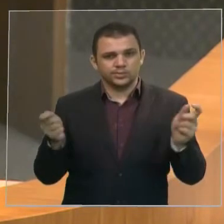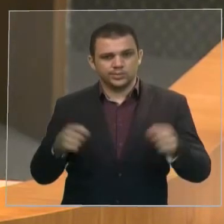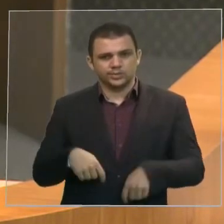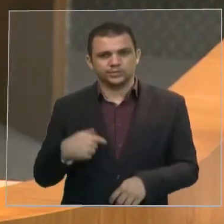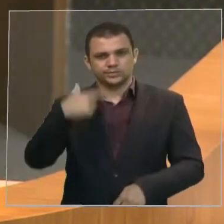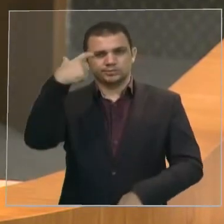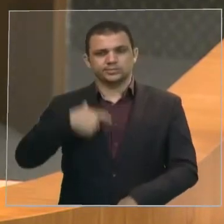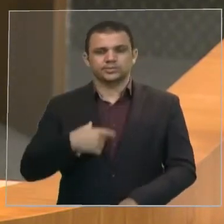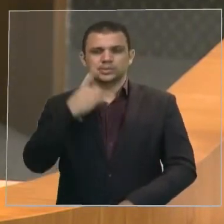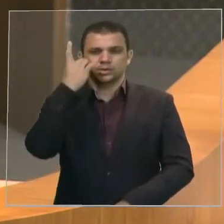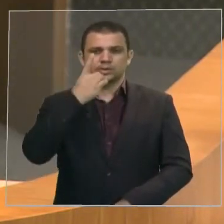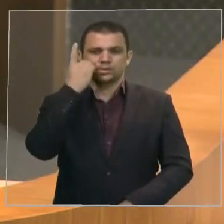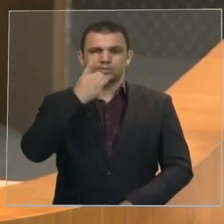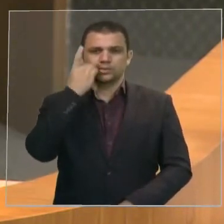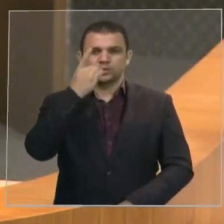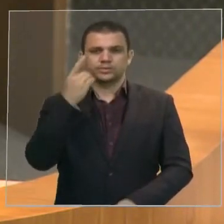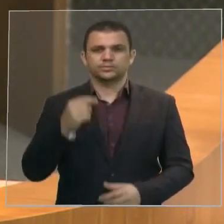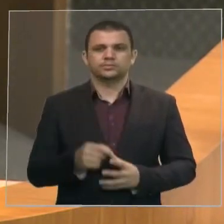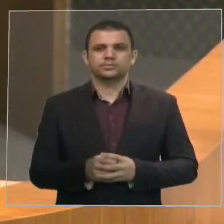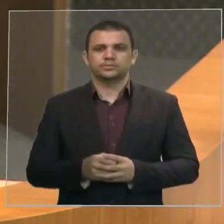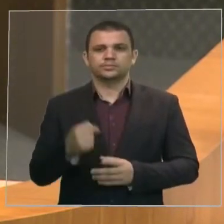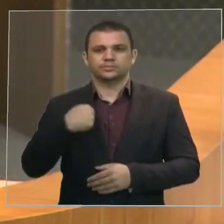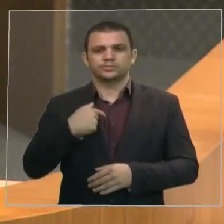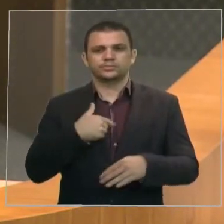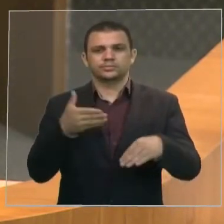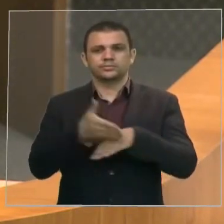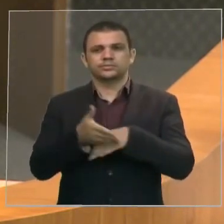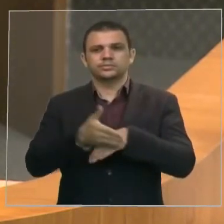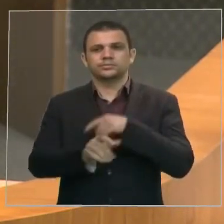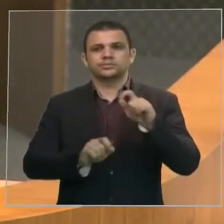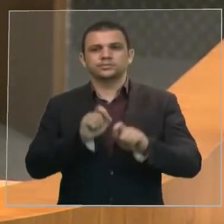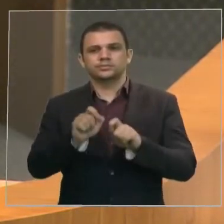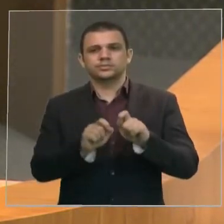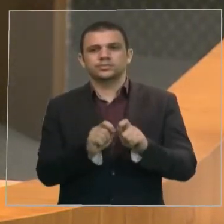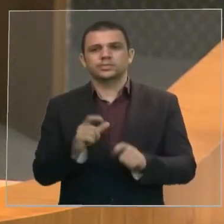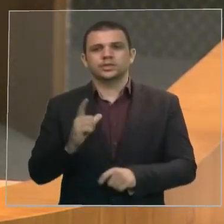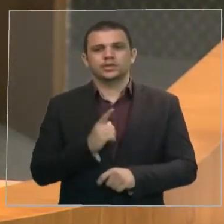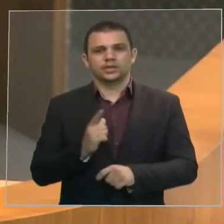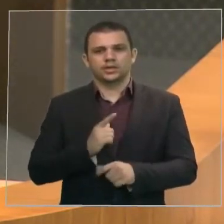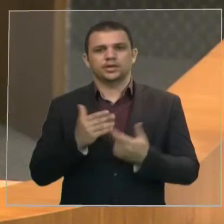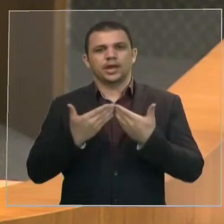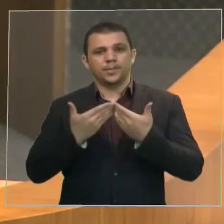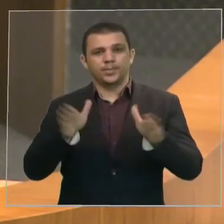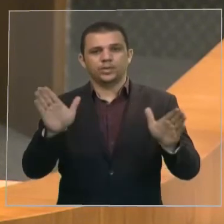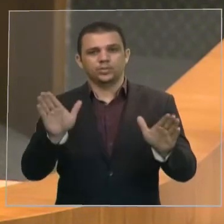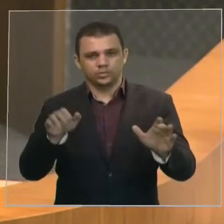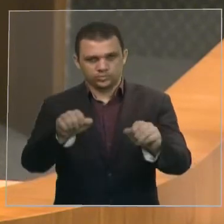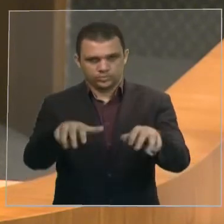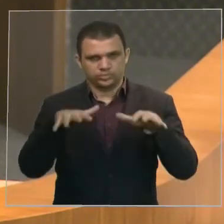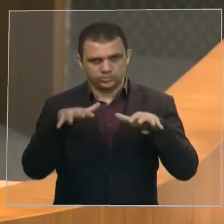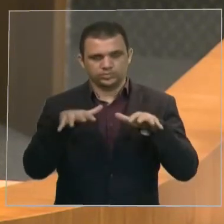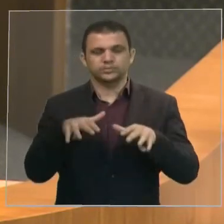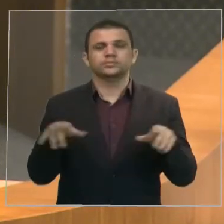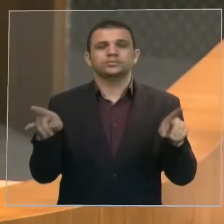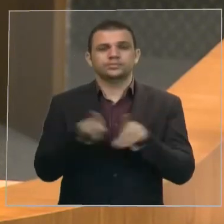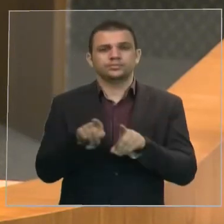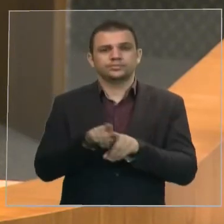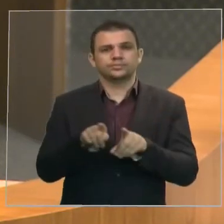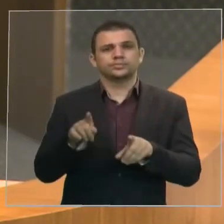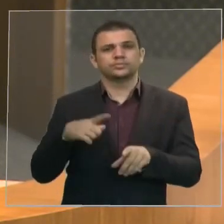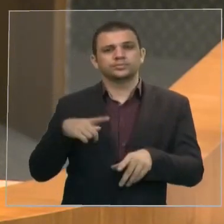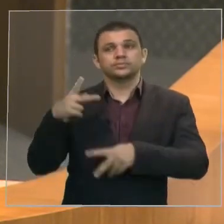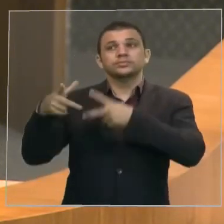deputado, participei da abertura e de algumas iniciativas, tive a oportunidade de receber, na oportunidade, uma